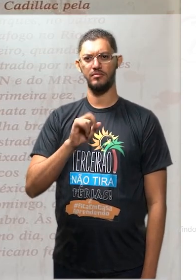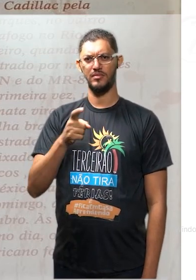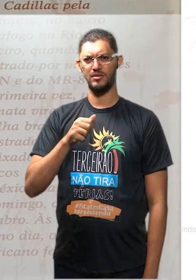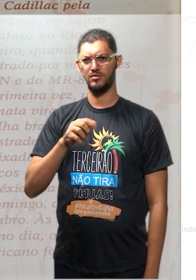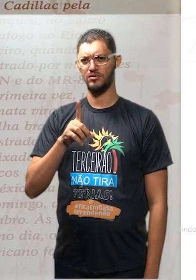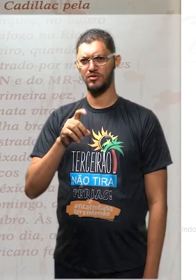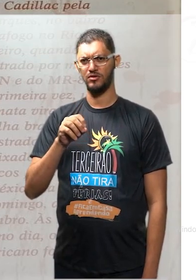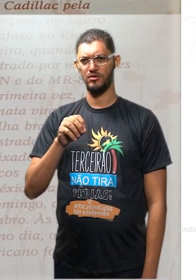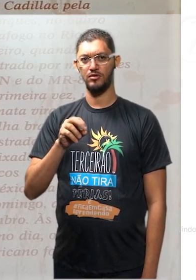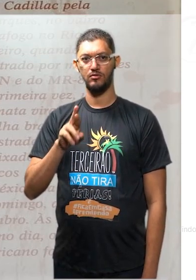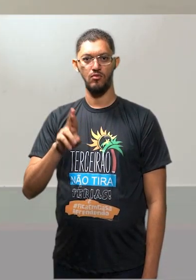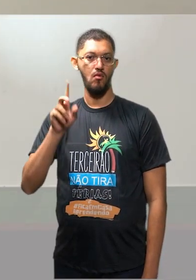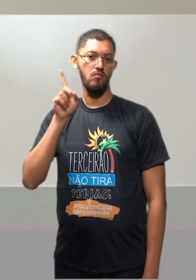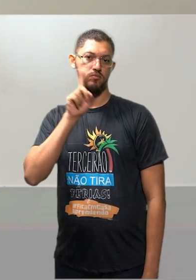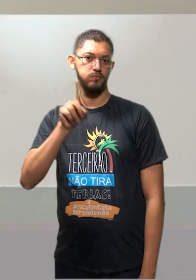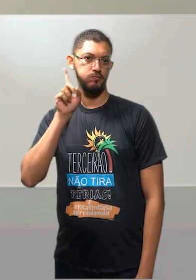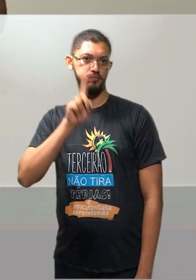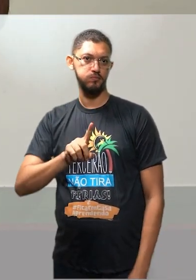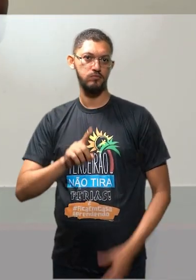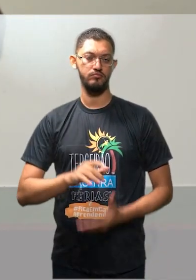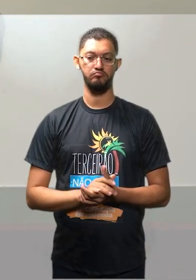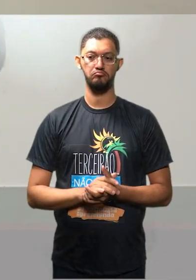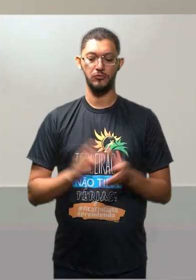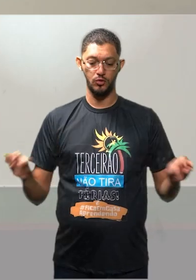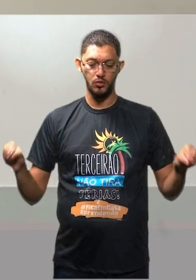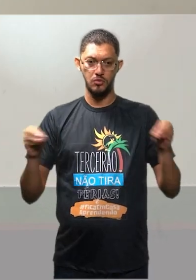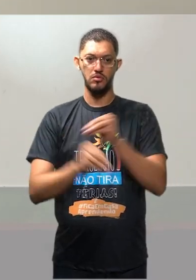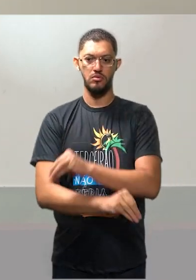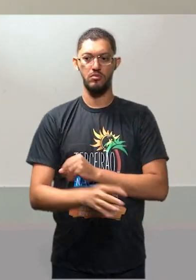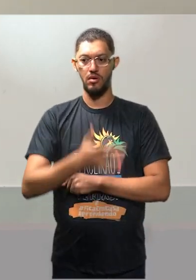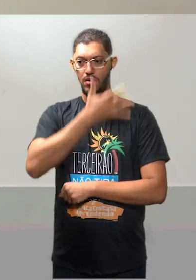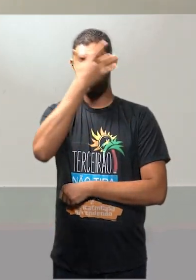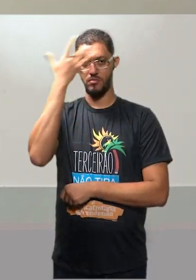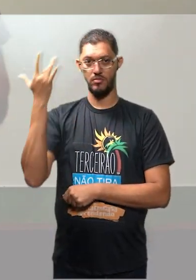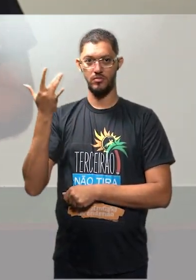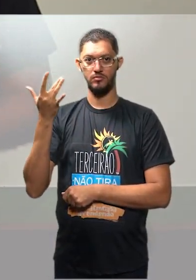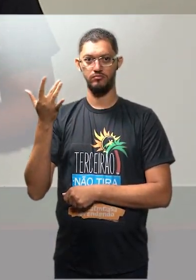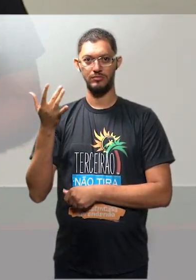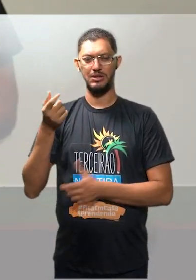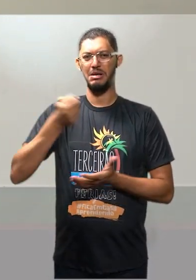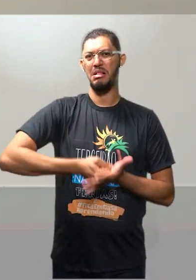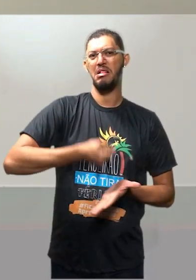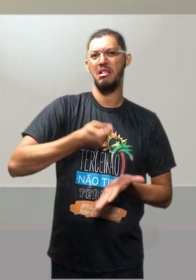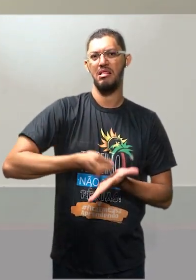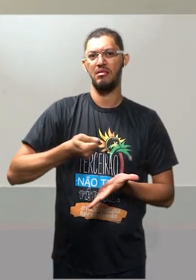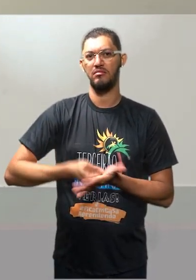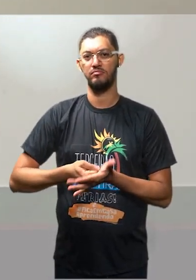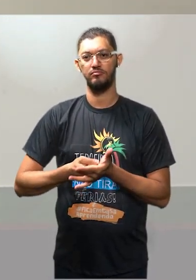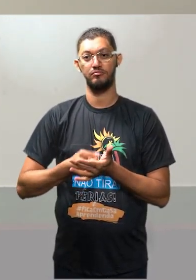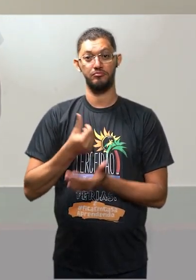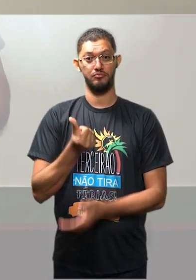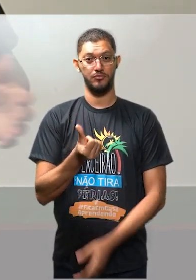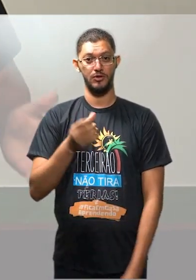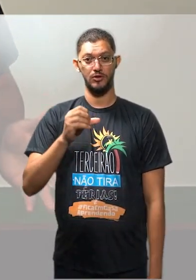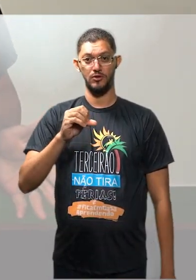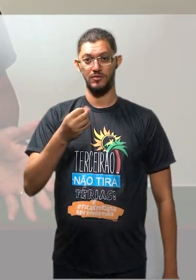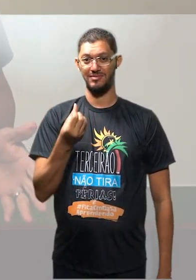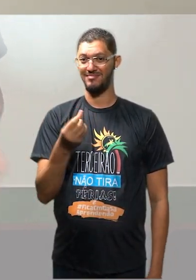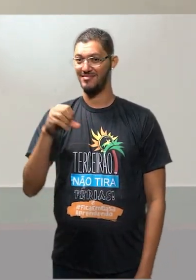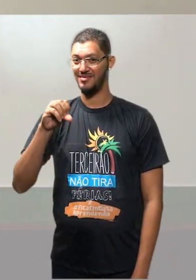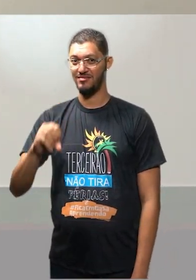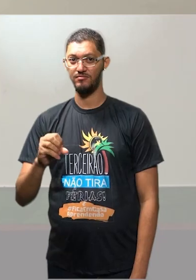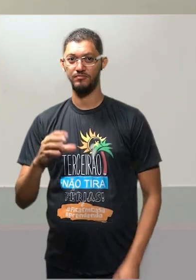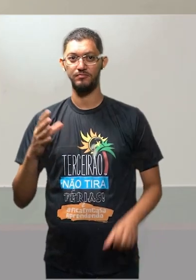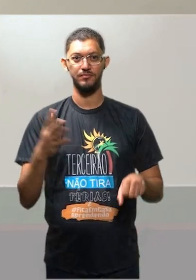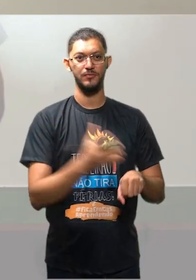Elbring. Ele foi trocado por essas pessoas que estavam sendo torturadas em 69. Então sequestravam